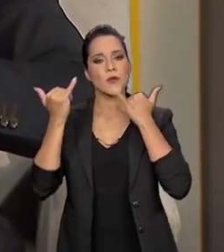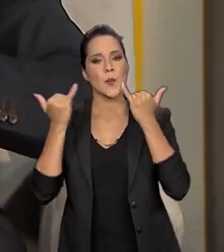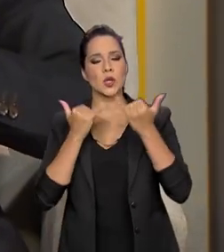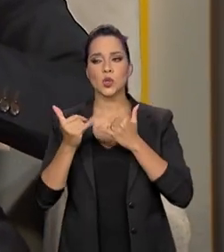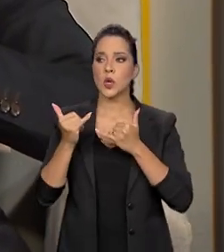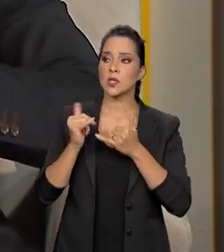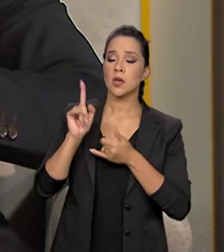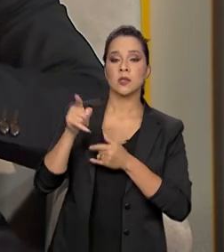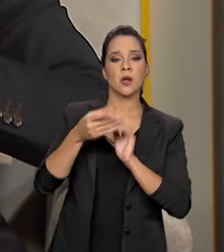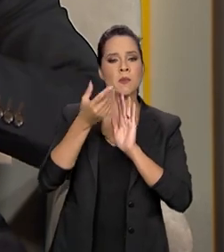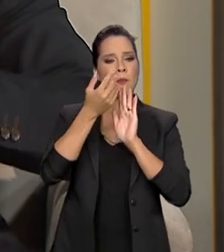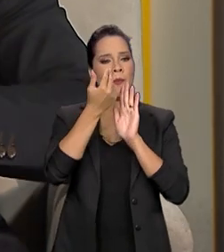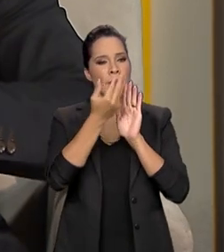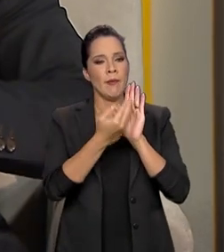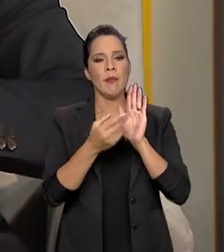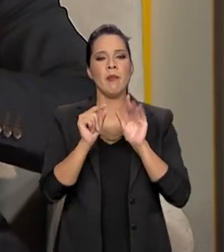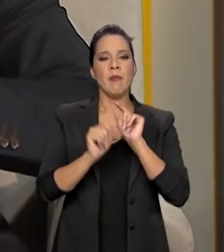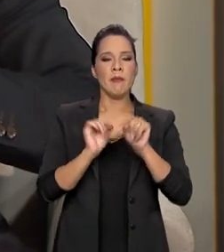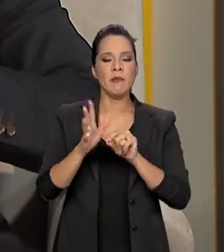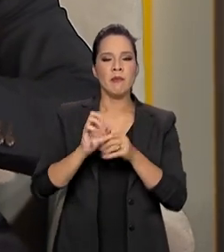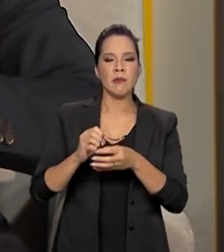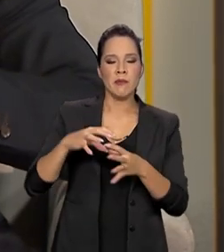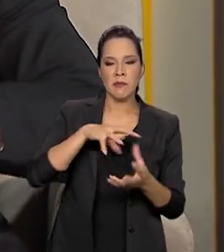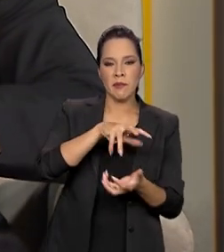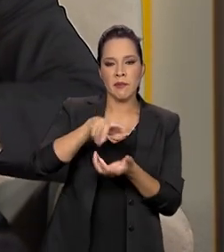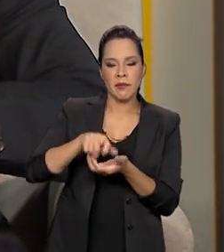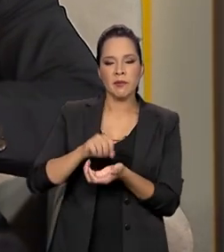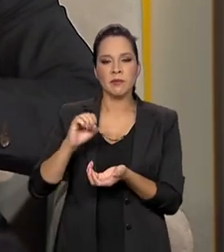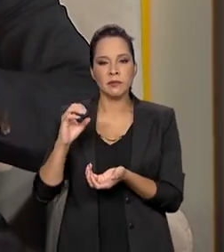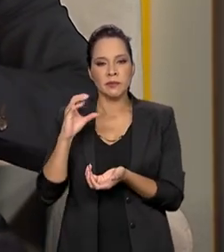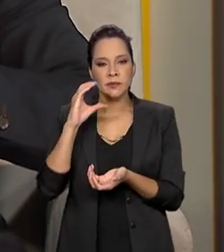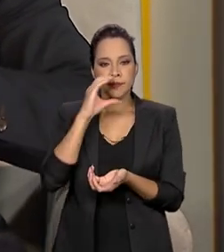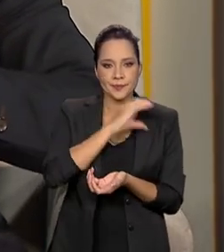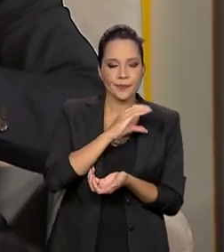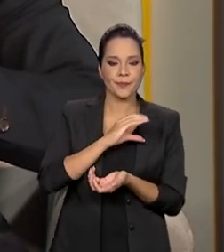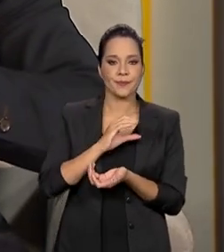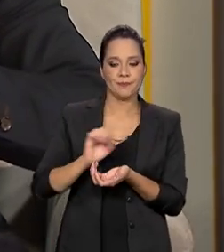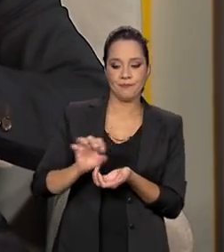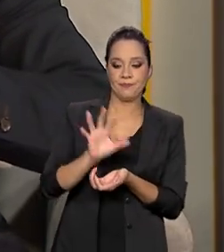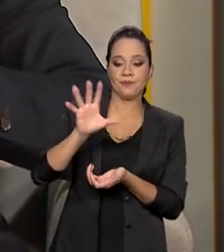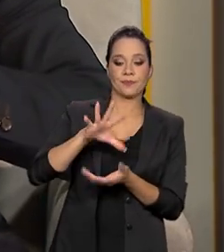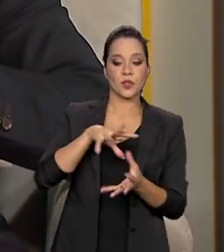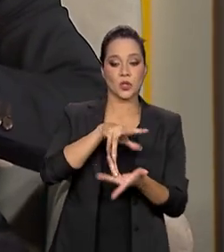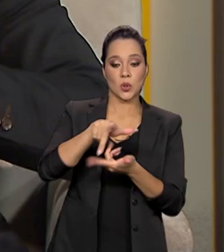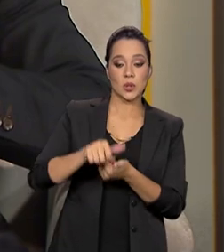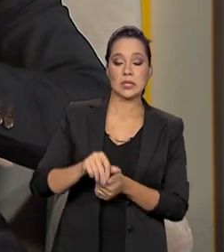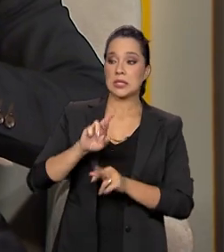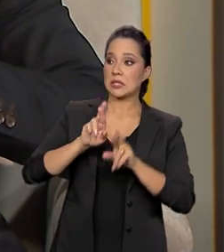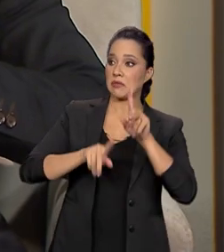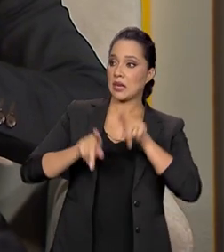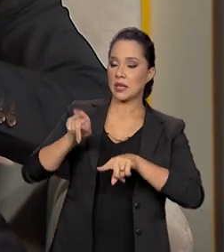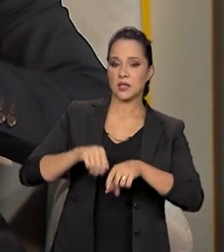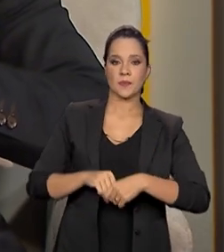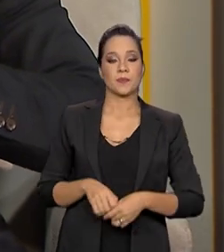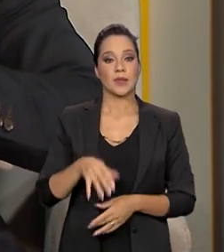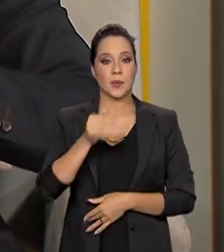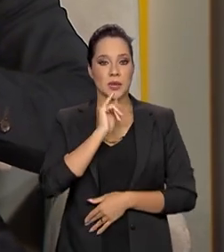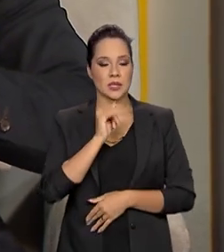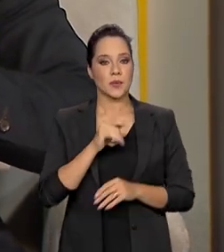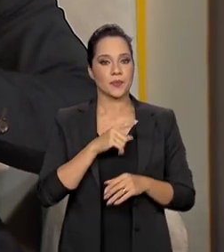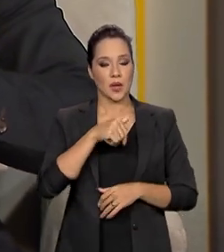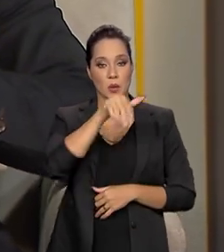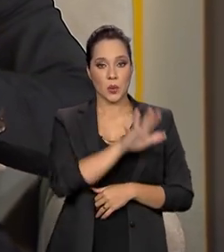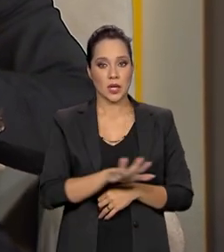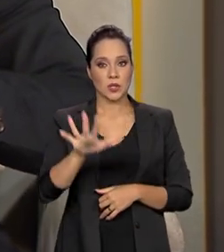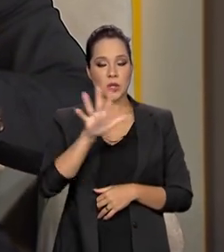sobre o registro de emissões de gases do efeito estufa. Em vários níveis. Nós temos aí o Inventário